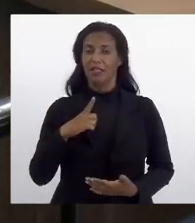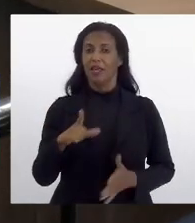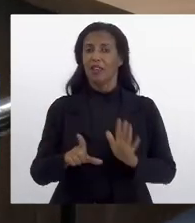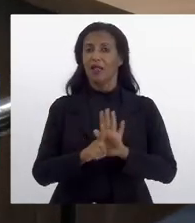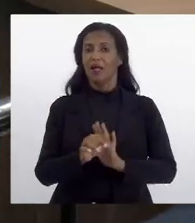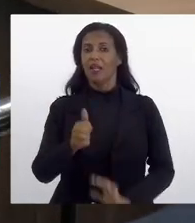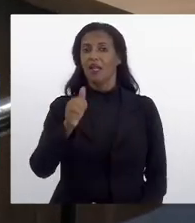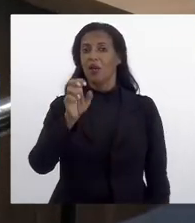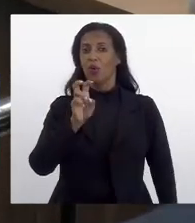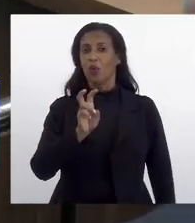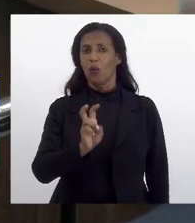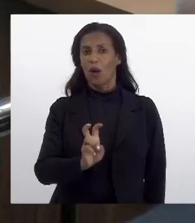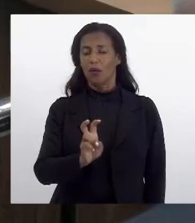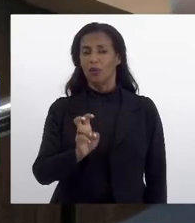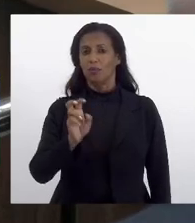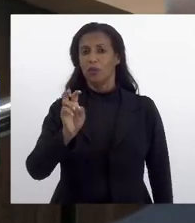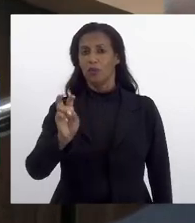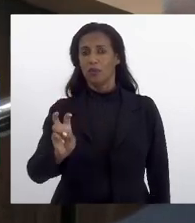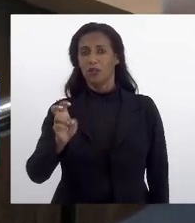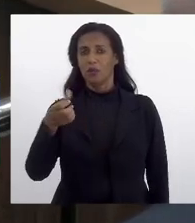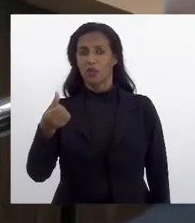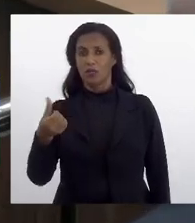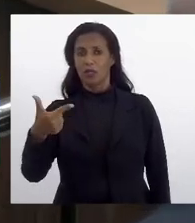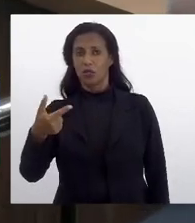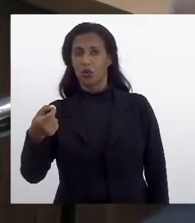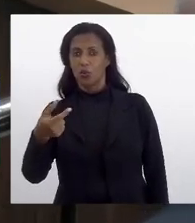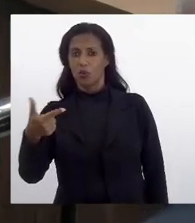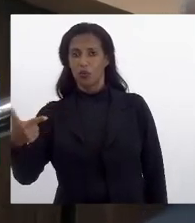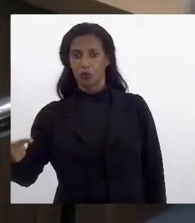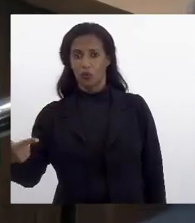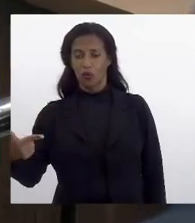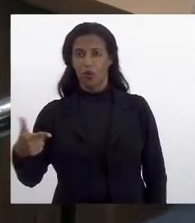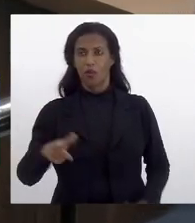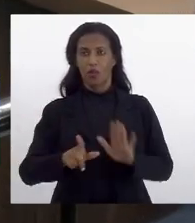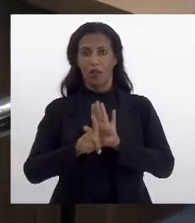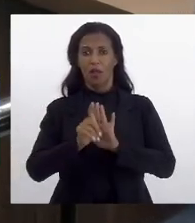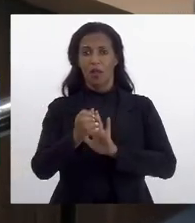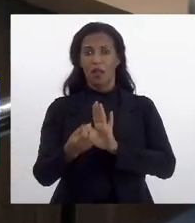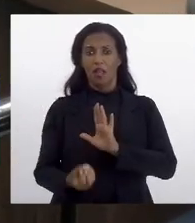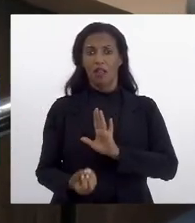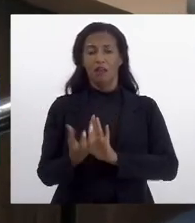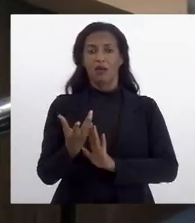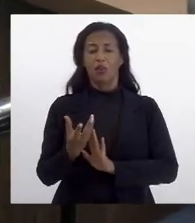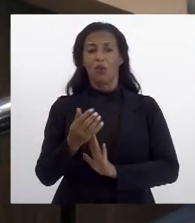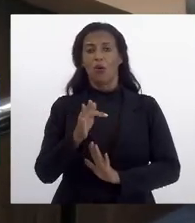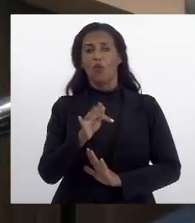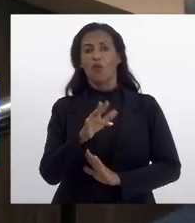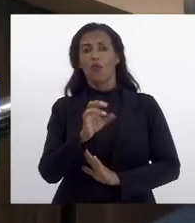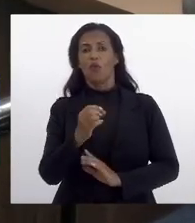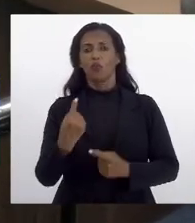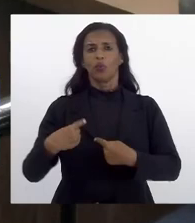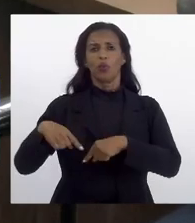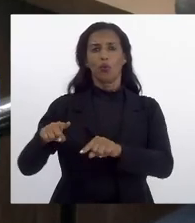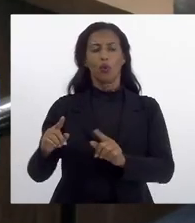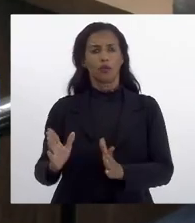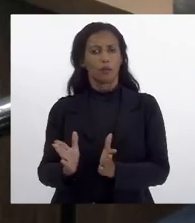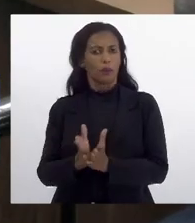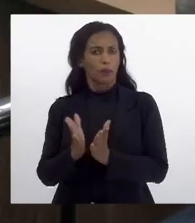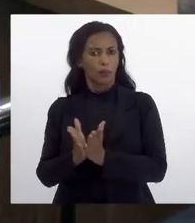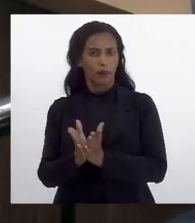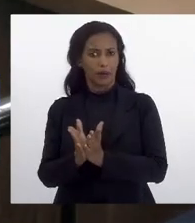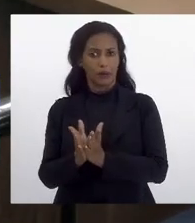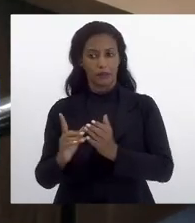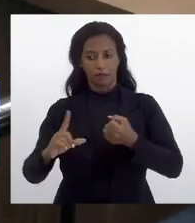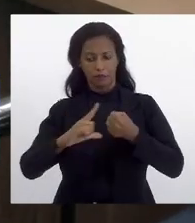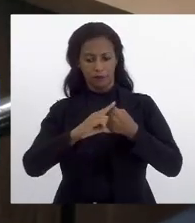.056, de 2002. É a lei que criou o Fundo Estadual de Combate à Pobreza. que, no